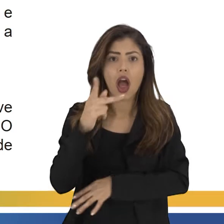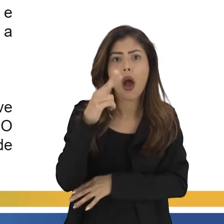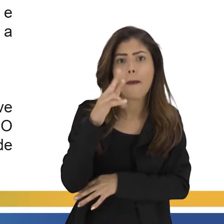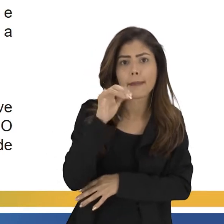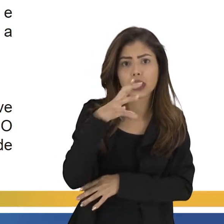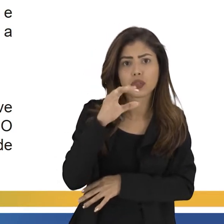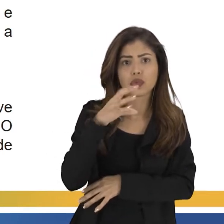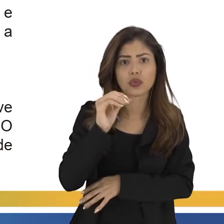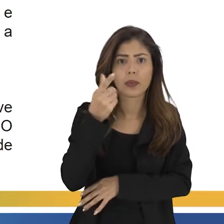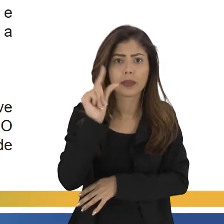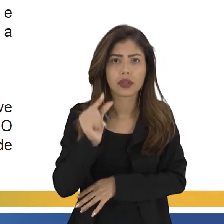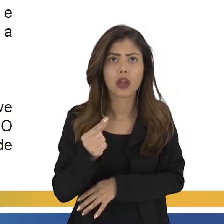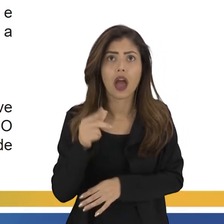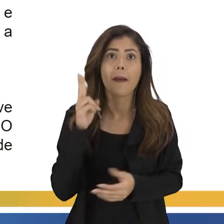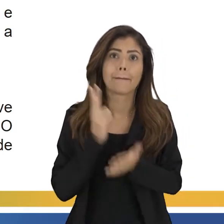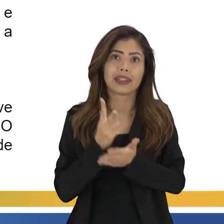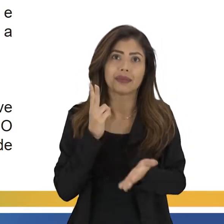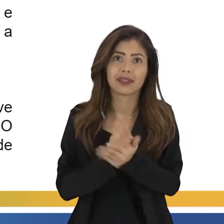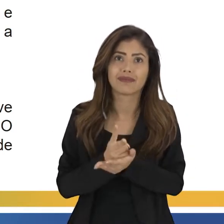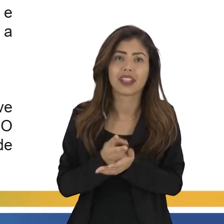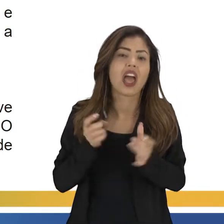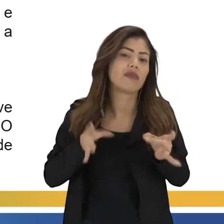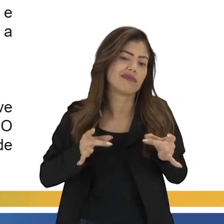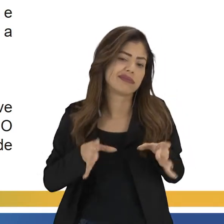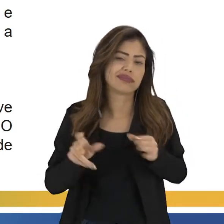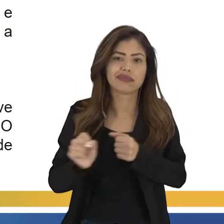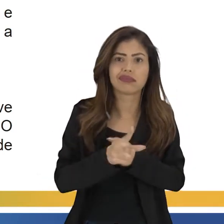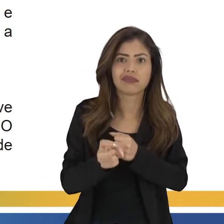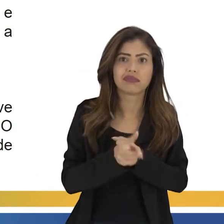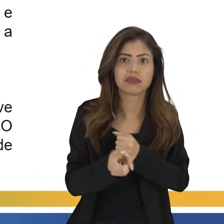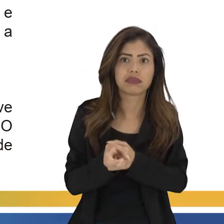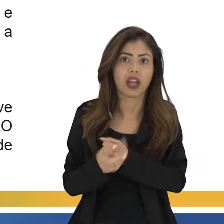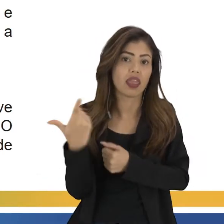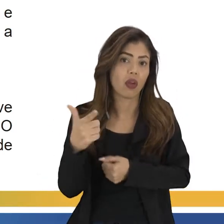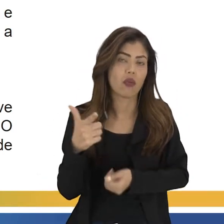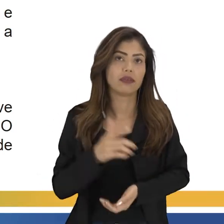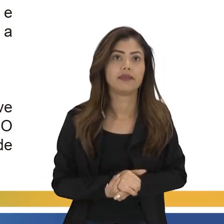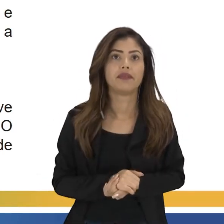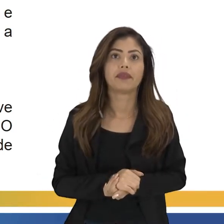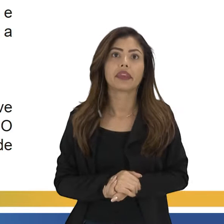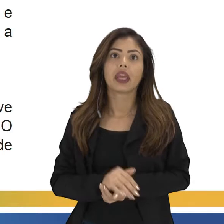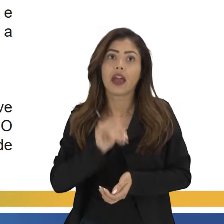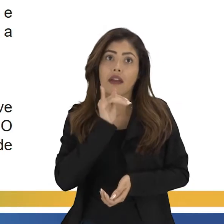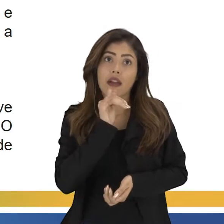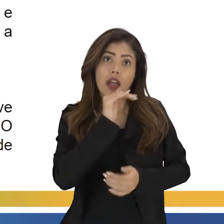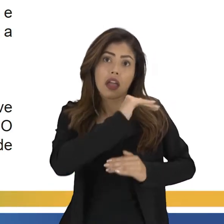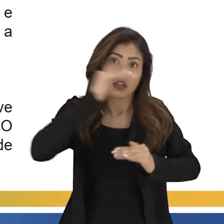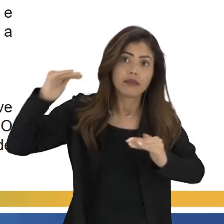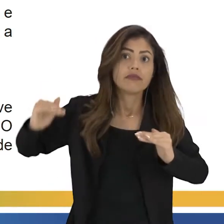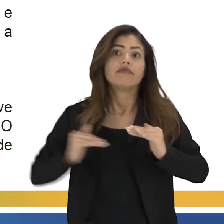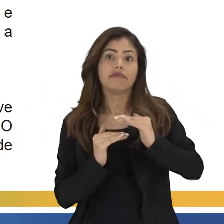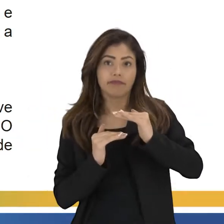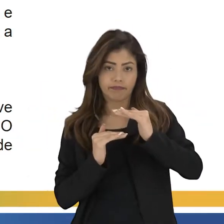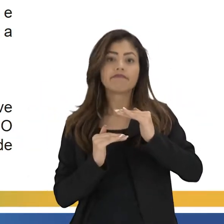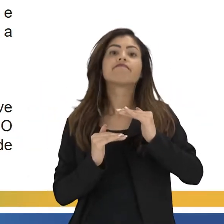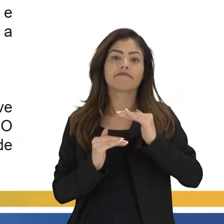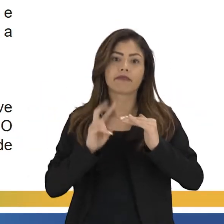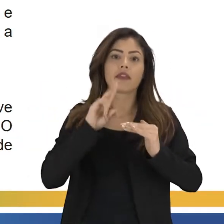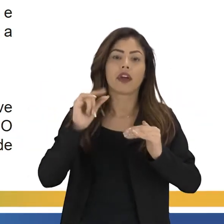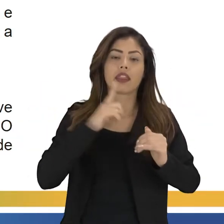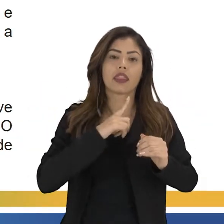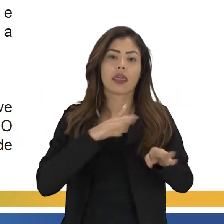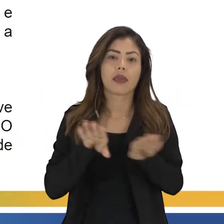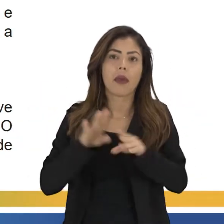menor. Mesmo assim, não se tem esse mercado consumidor. Além dessa queda dos preços e dos lucros, a gente vai ter a